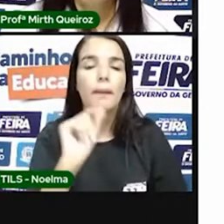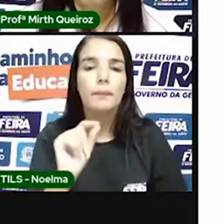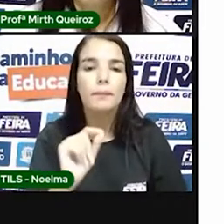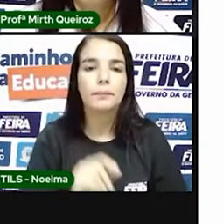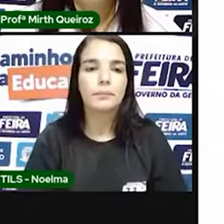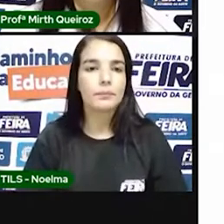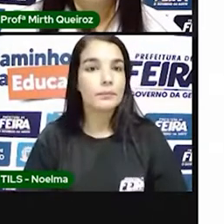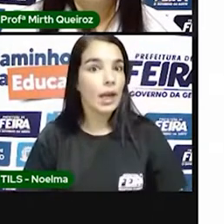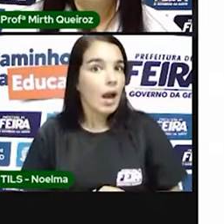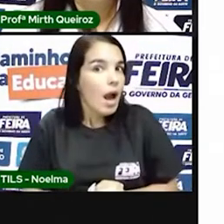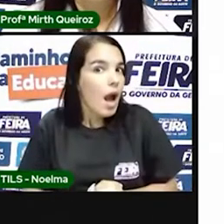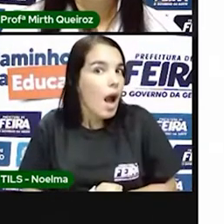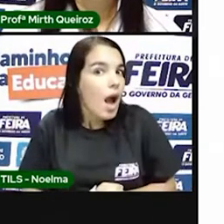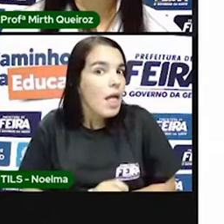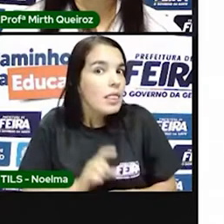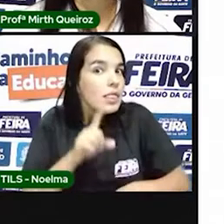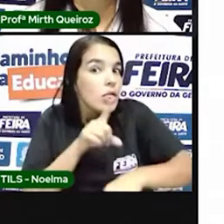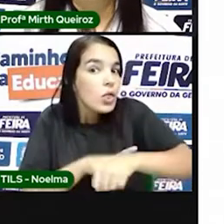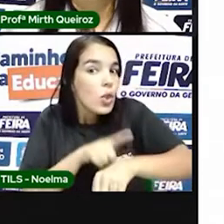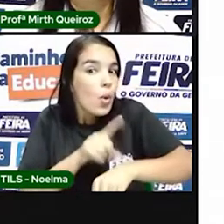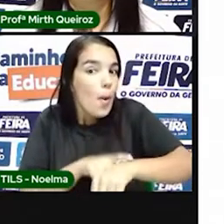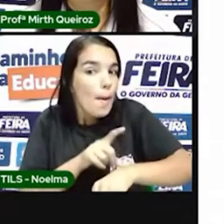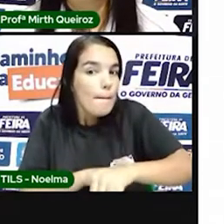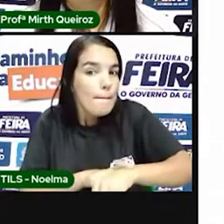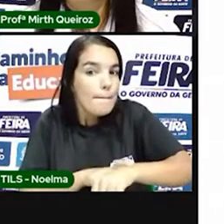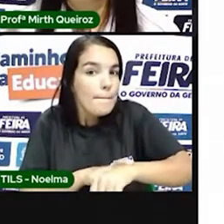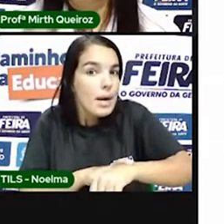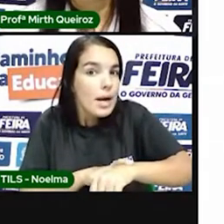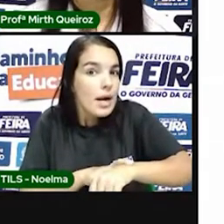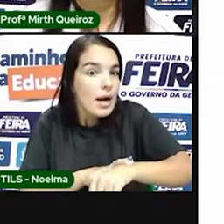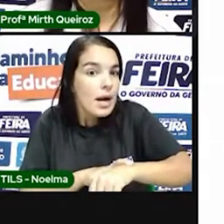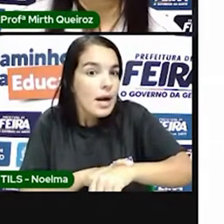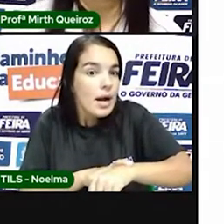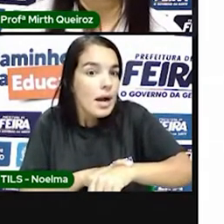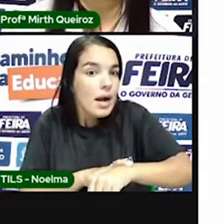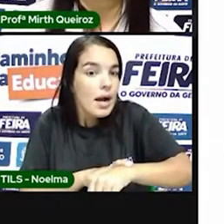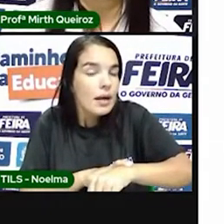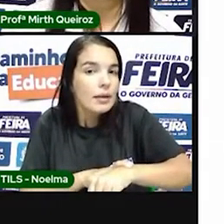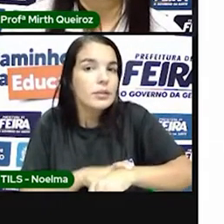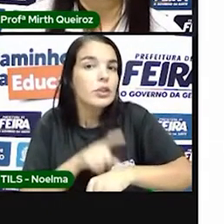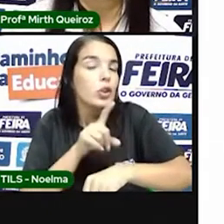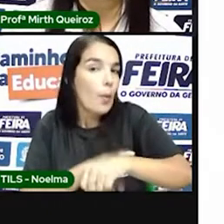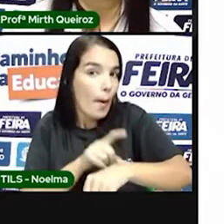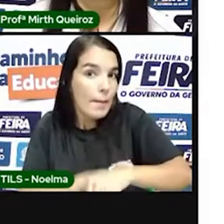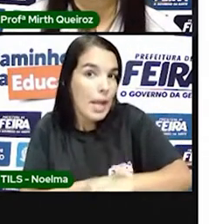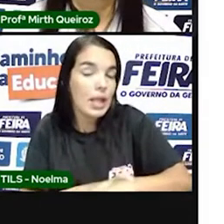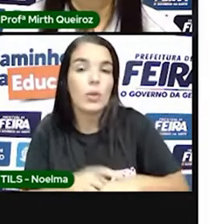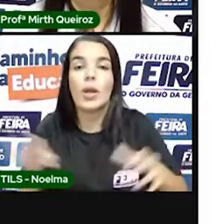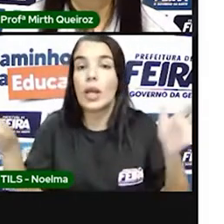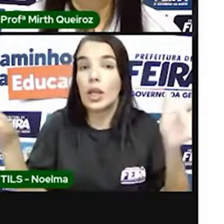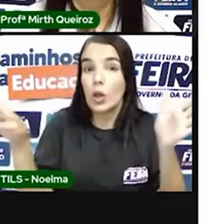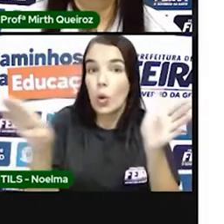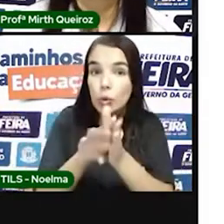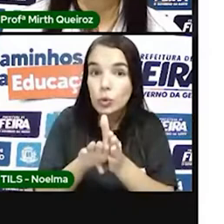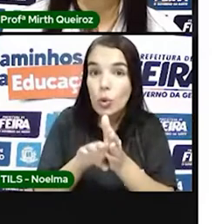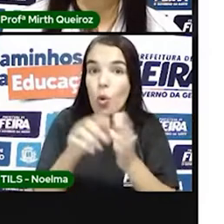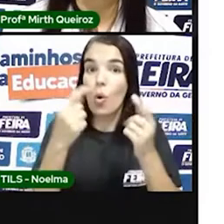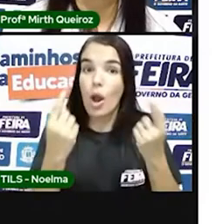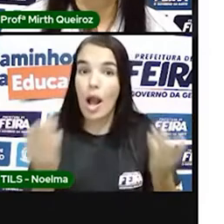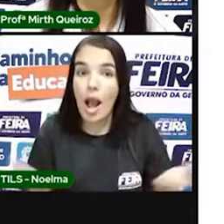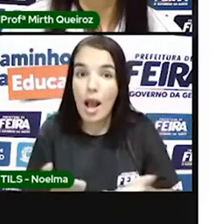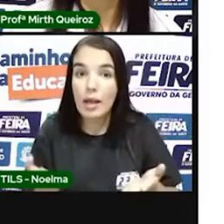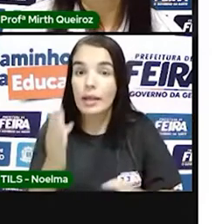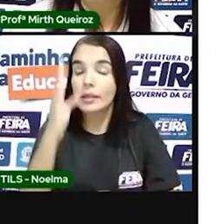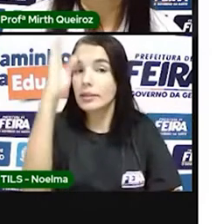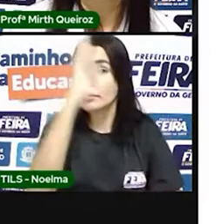No momento em que o Brasil foi descoberto, nos livros de história a gente tem essa palavra descoberto, mas vamos substituir